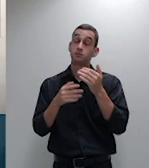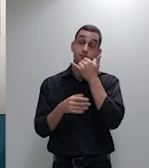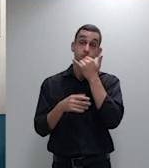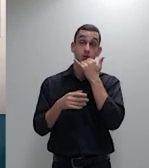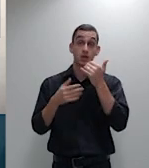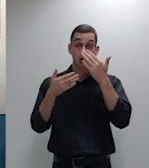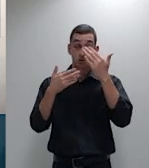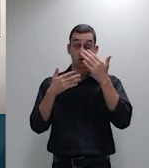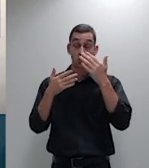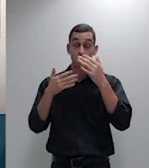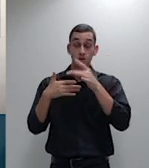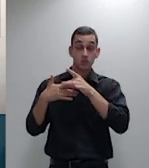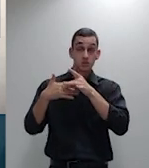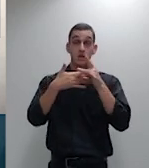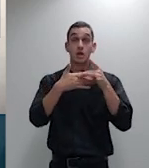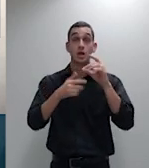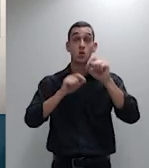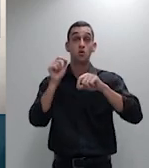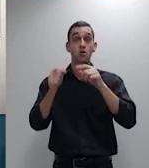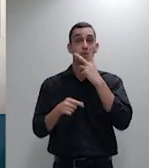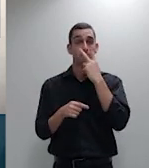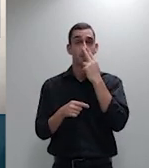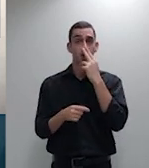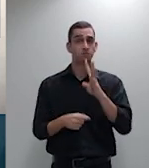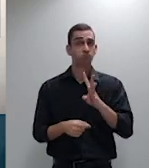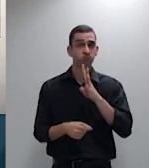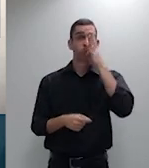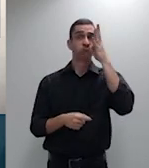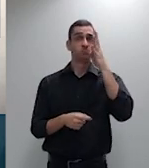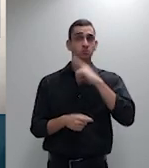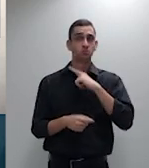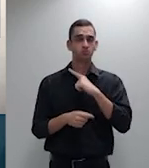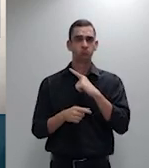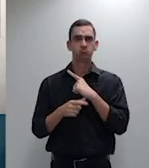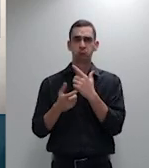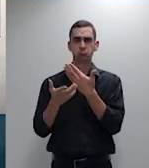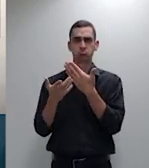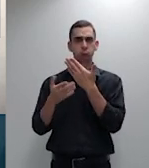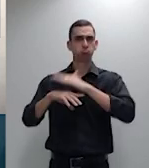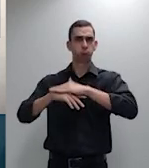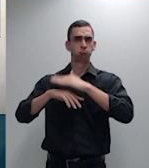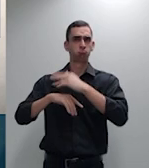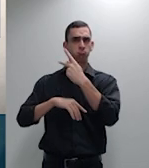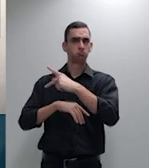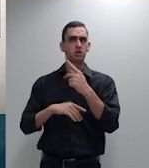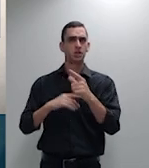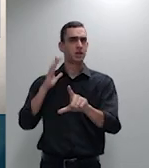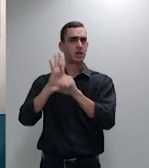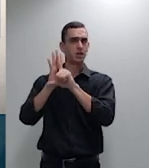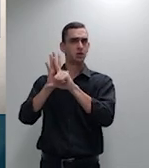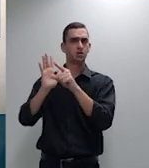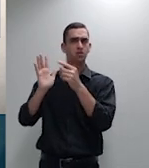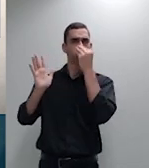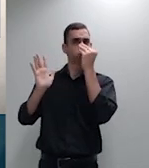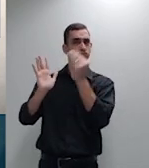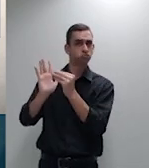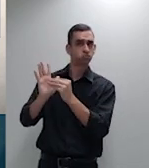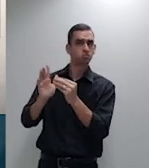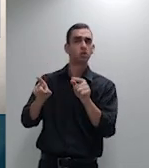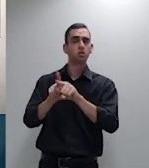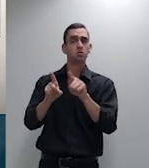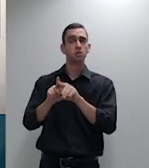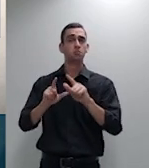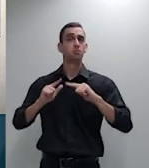estanto não é verdade a presunção relativa de legalidade dos atos administrativos